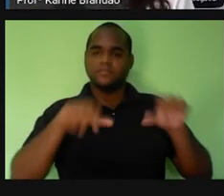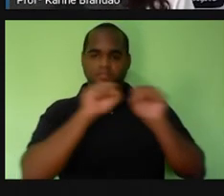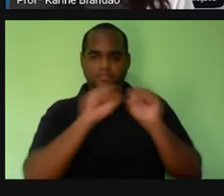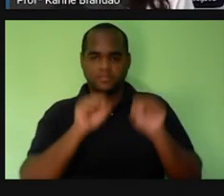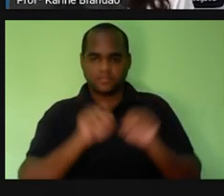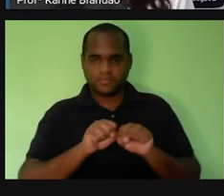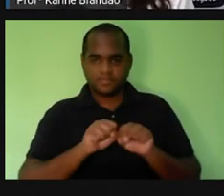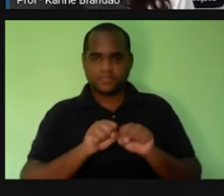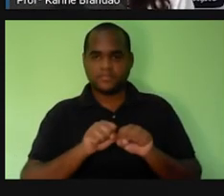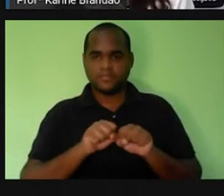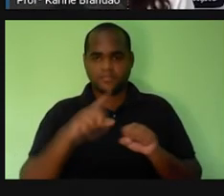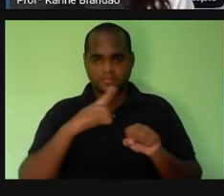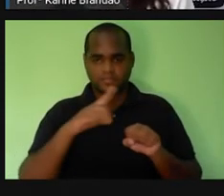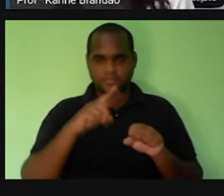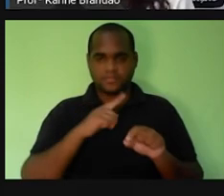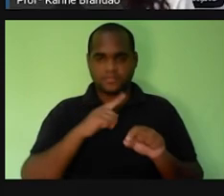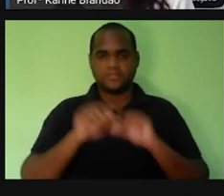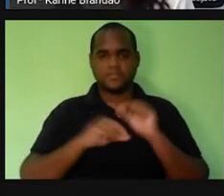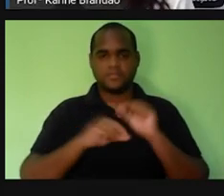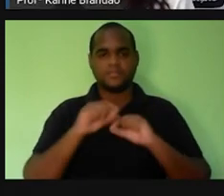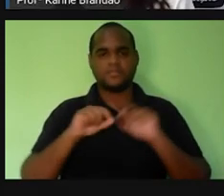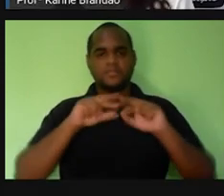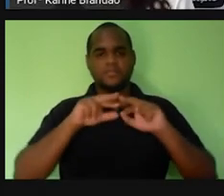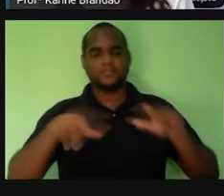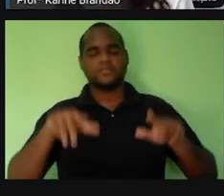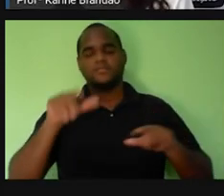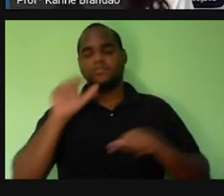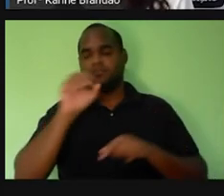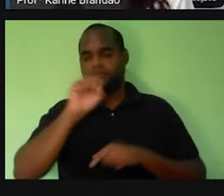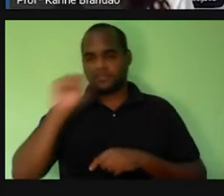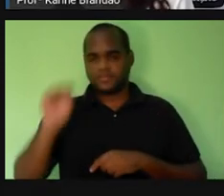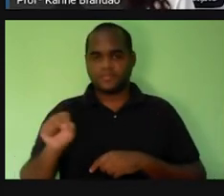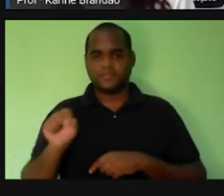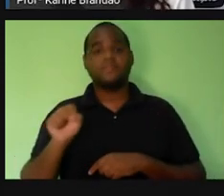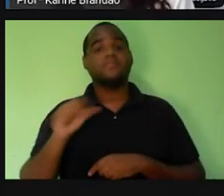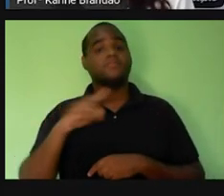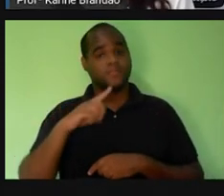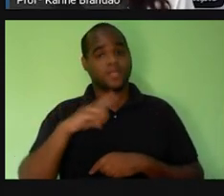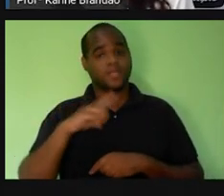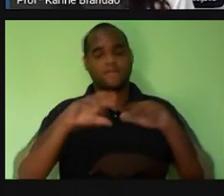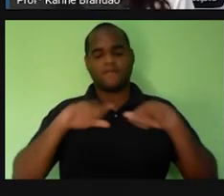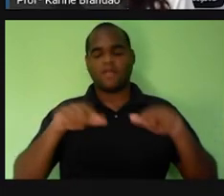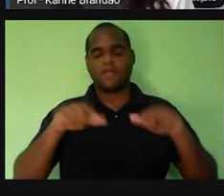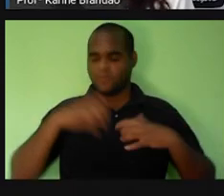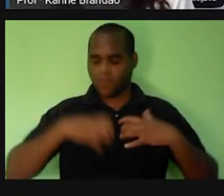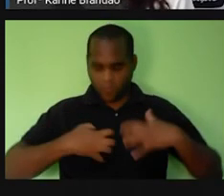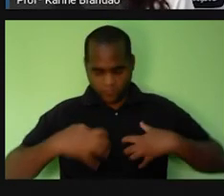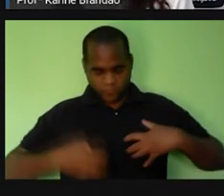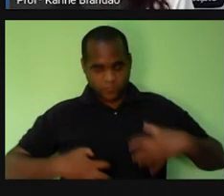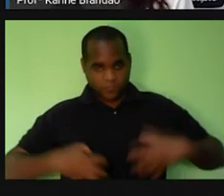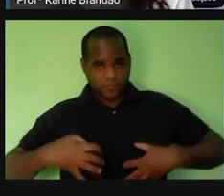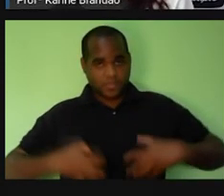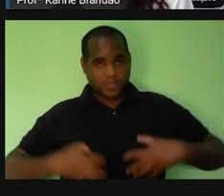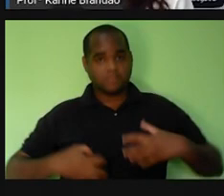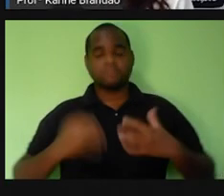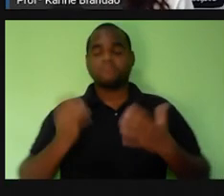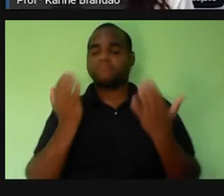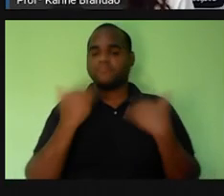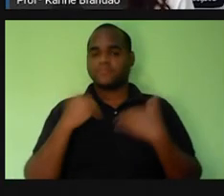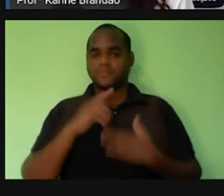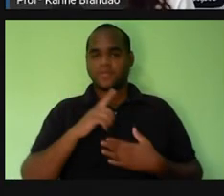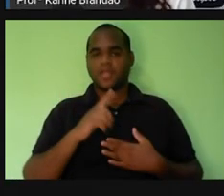Dentro de cada um desses sistemas, nós temos vários órgãos. Dentro de cada um desses órgãos, nós temos